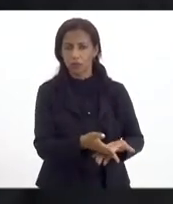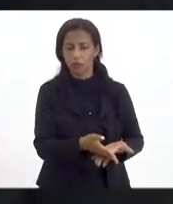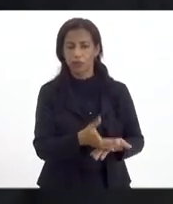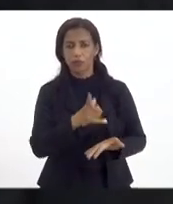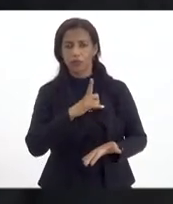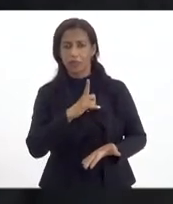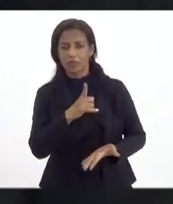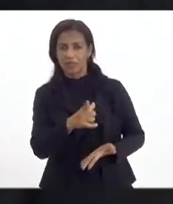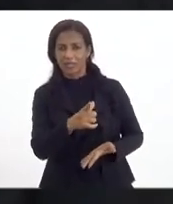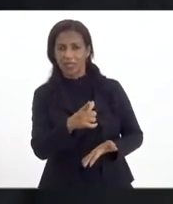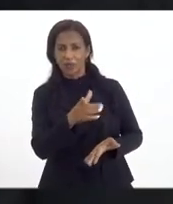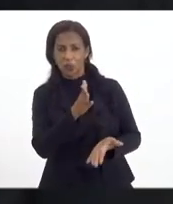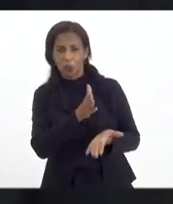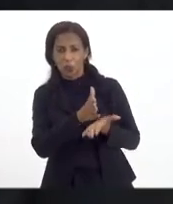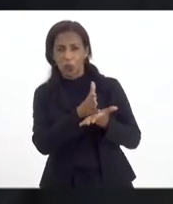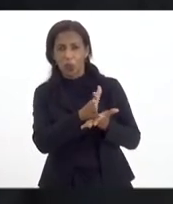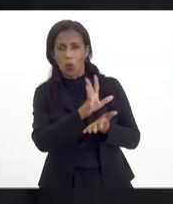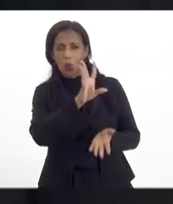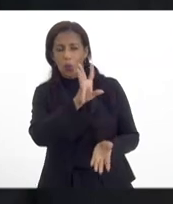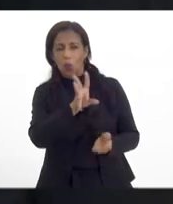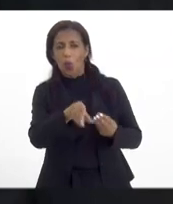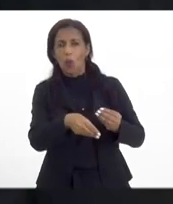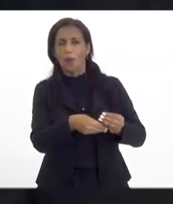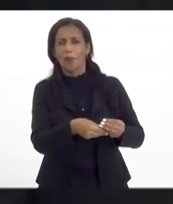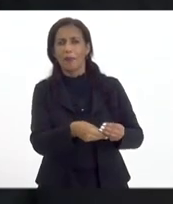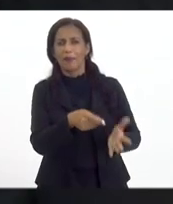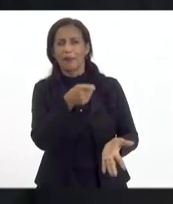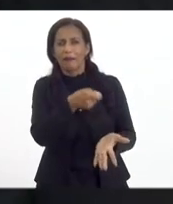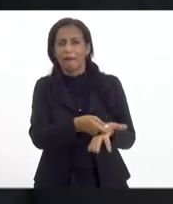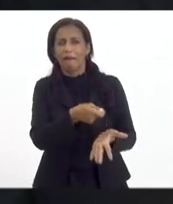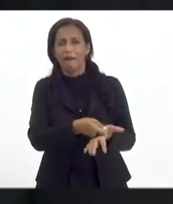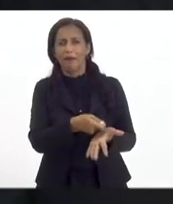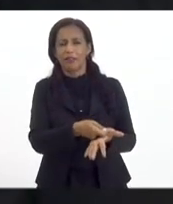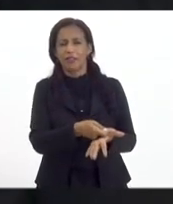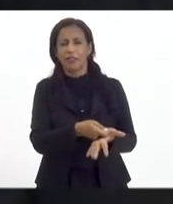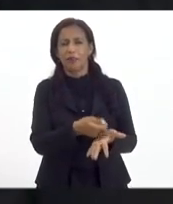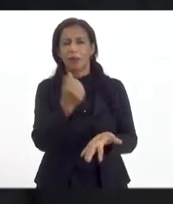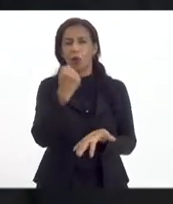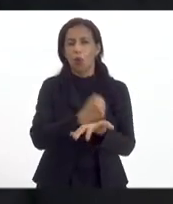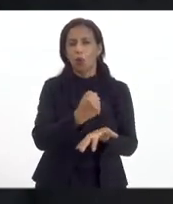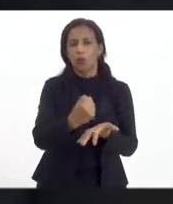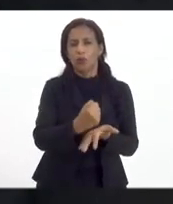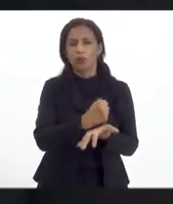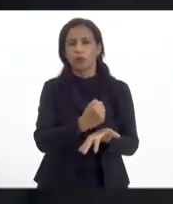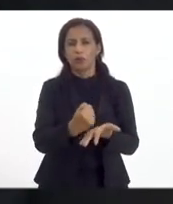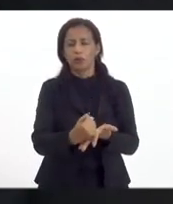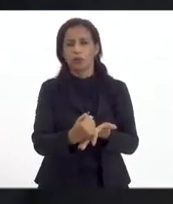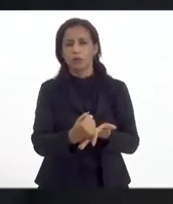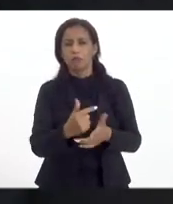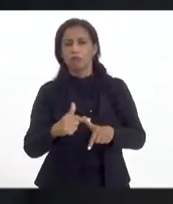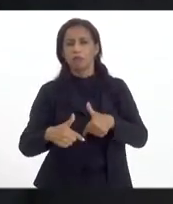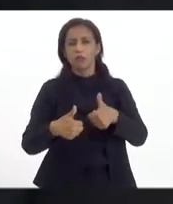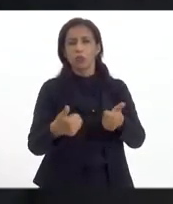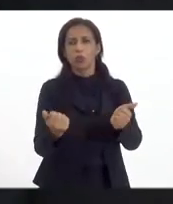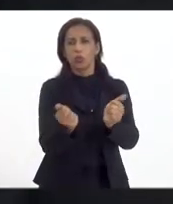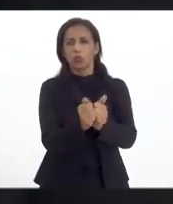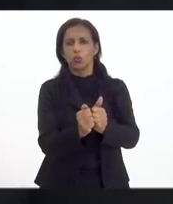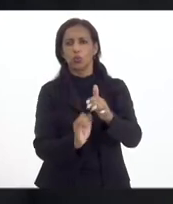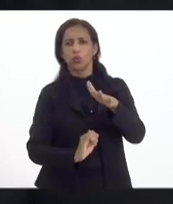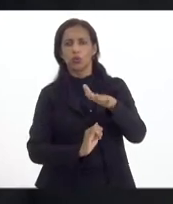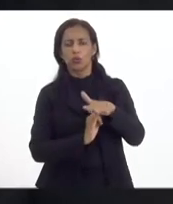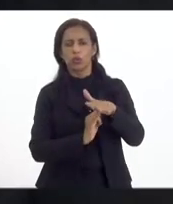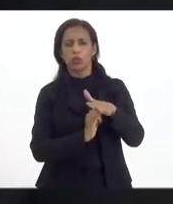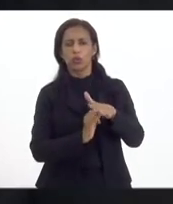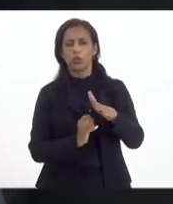tendo como finalidade complementar as garantias exigidas para as contratações nas operações junto às instituições